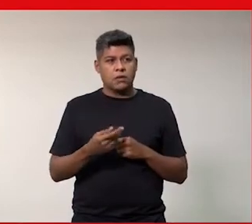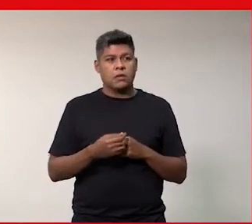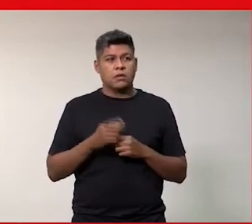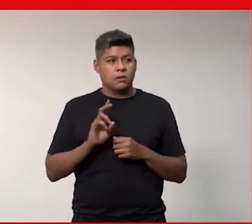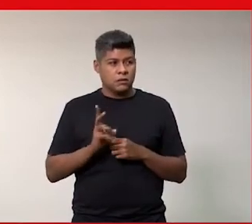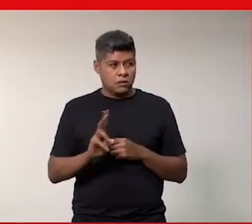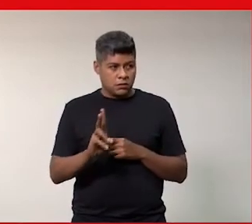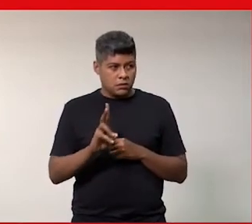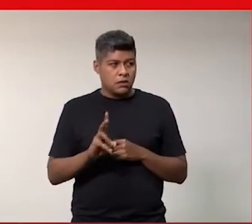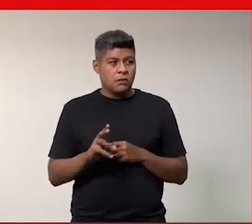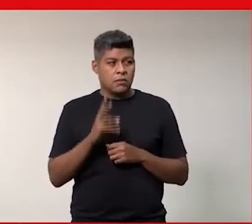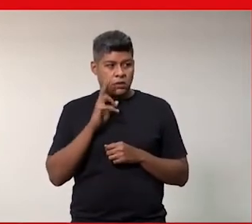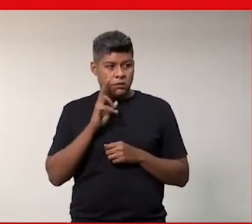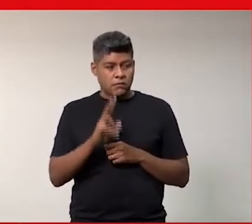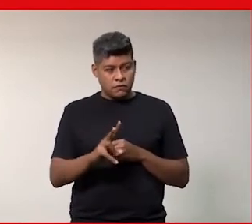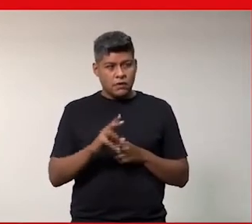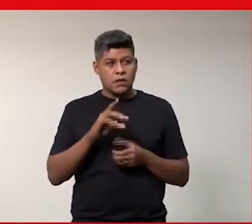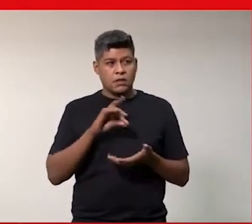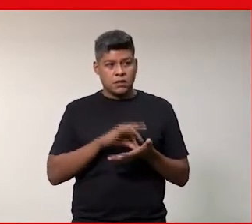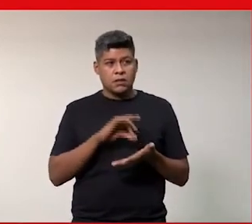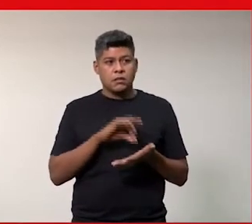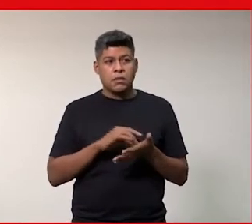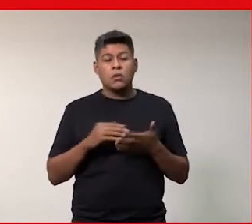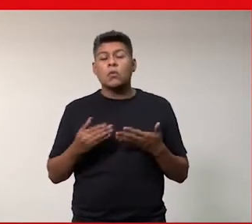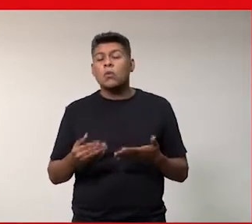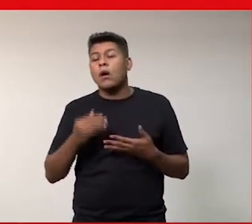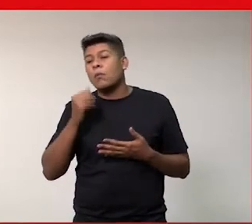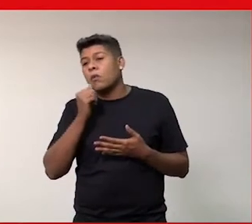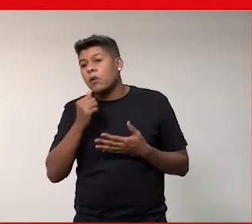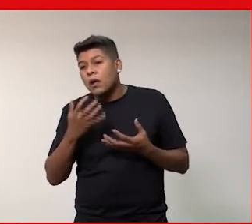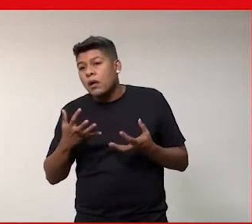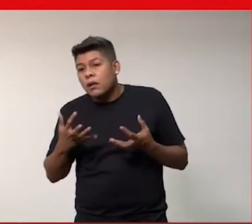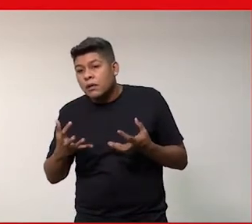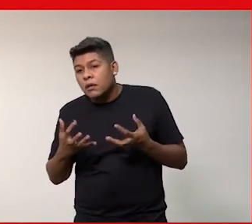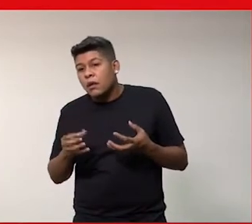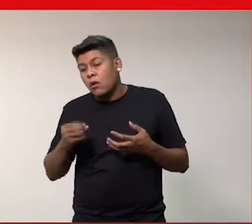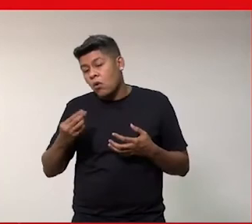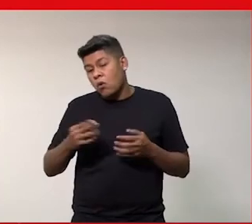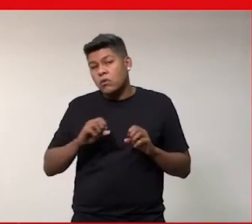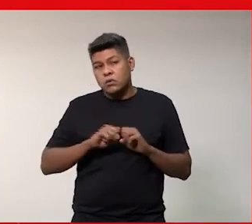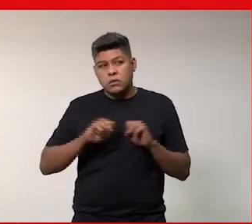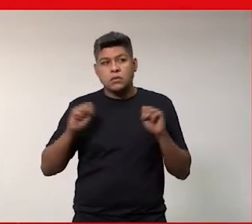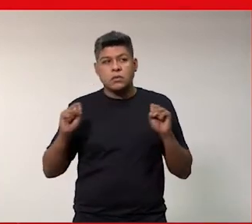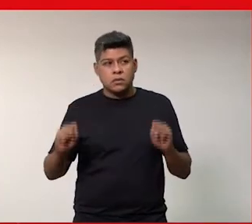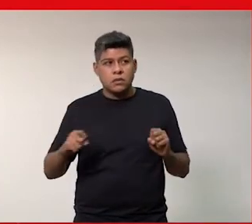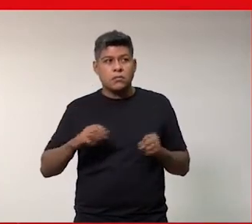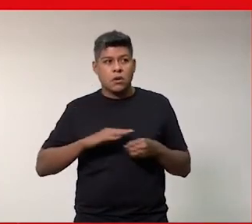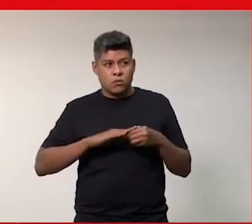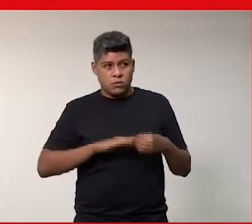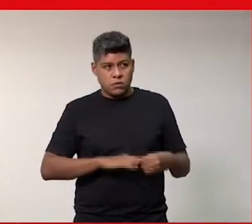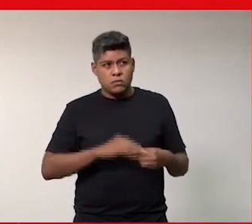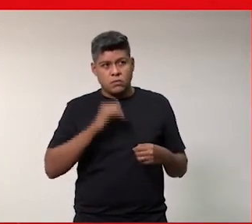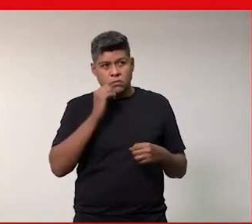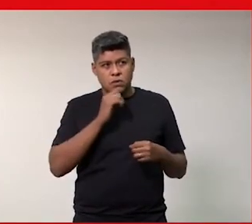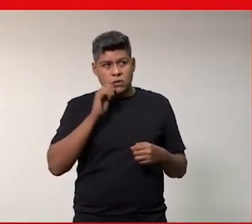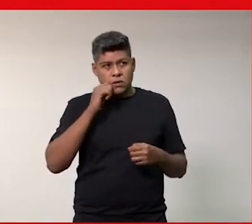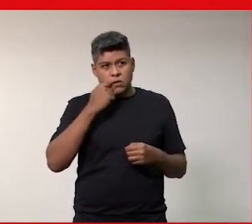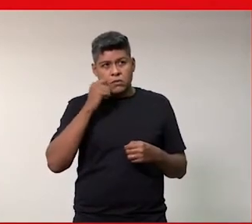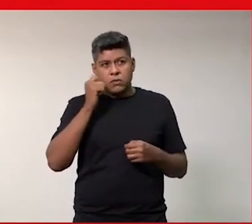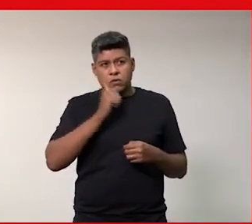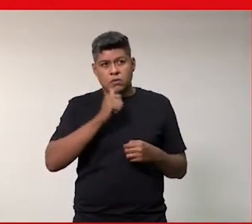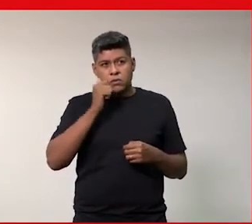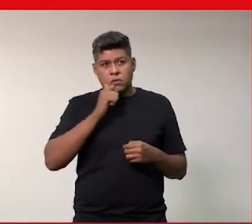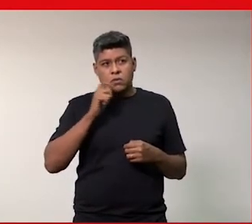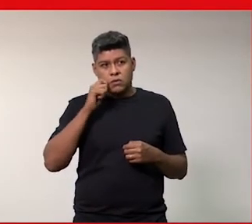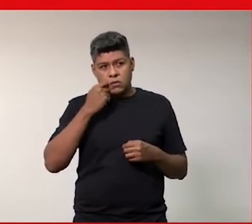bastante para ver exatamente que tipo de mulheres que a gente quer ou desse sistema de dupla opressão principalmente das mulheres negras e meninas